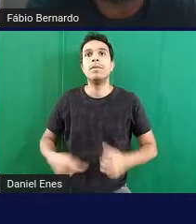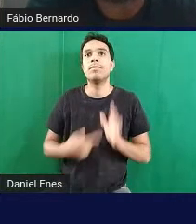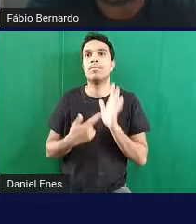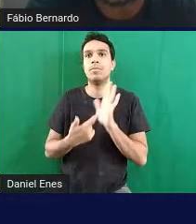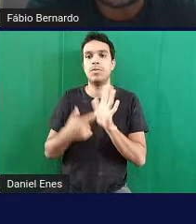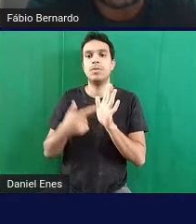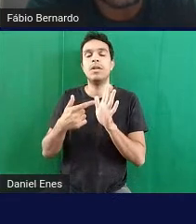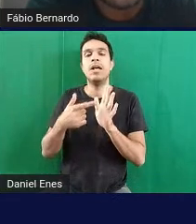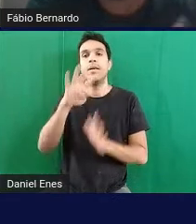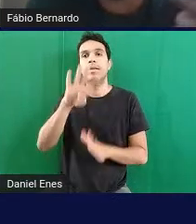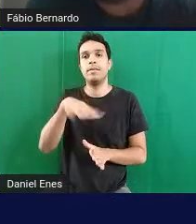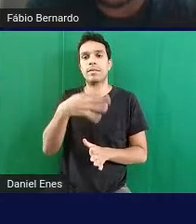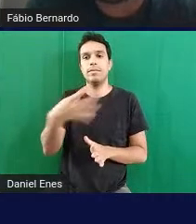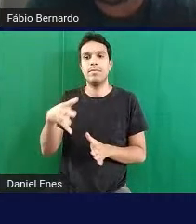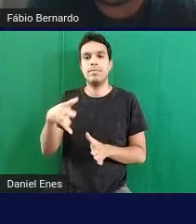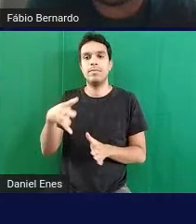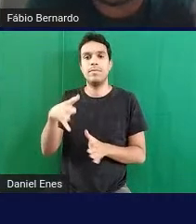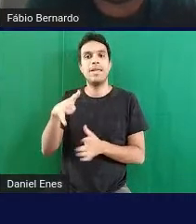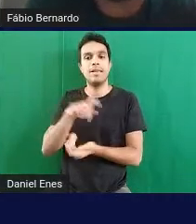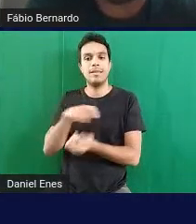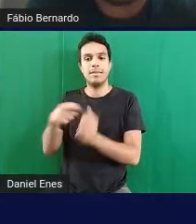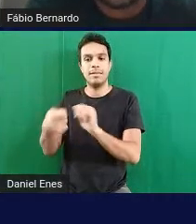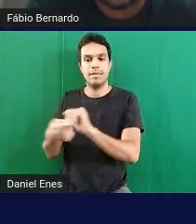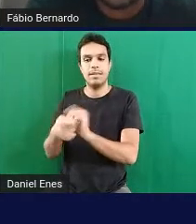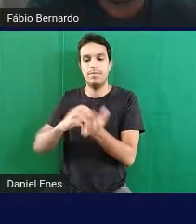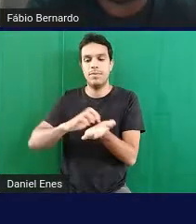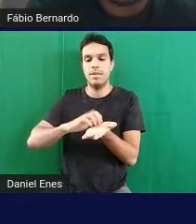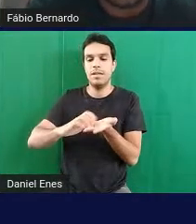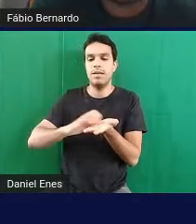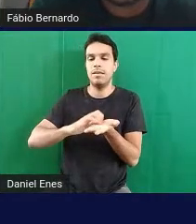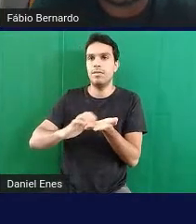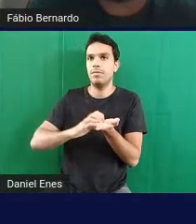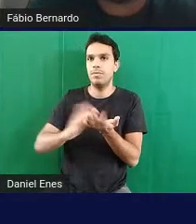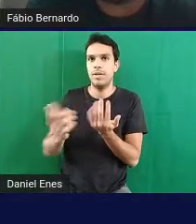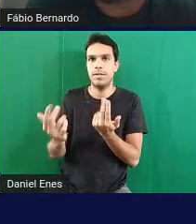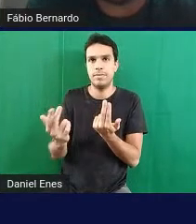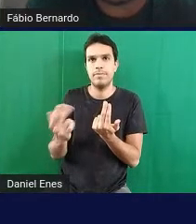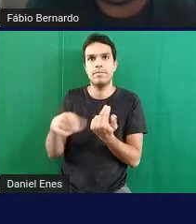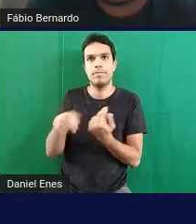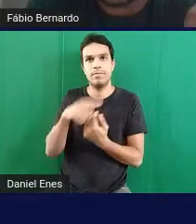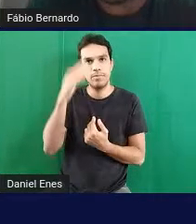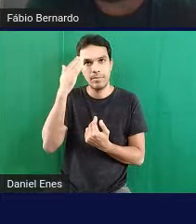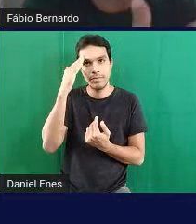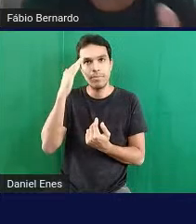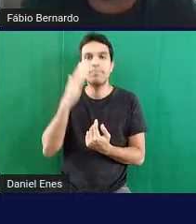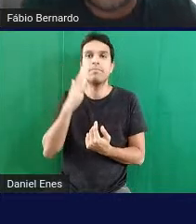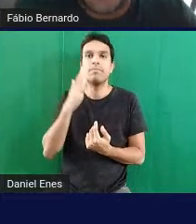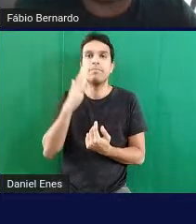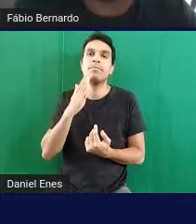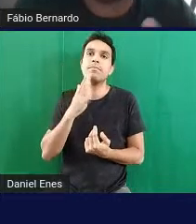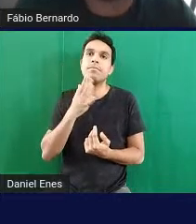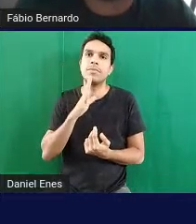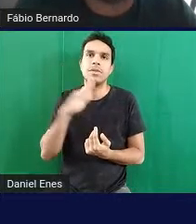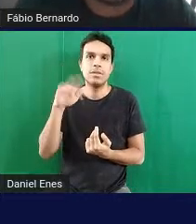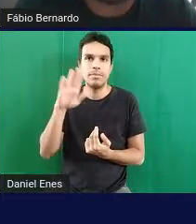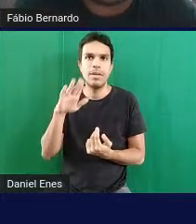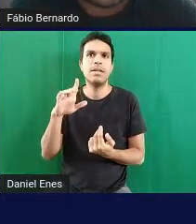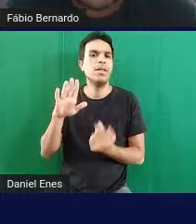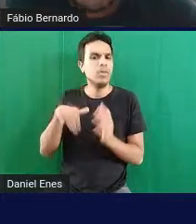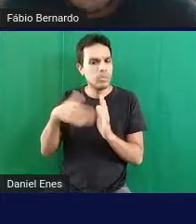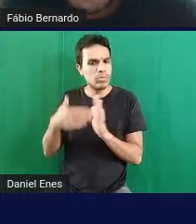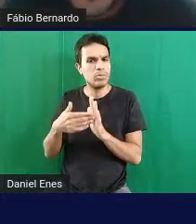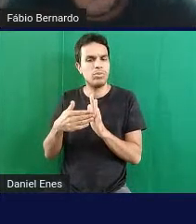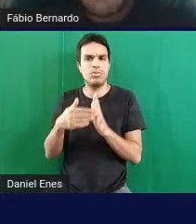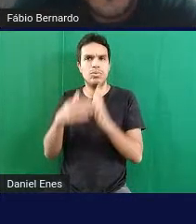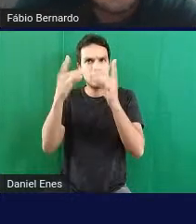braile agora quem quiser conhecer mais saber mais a gente fala sobre esses detalhes a gente comenta